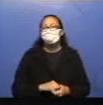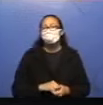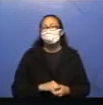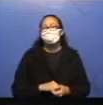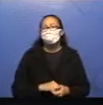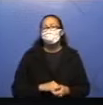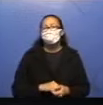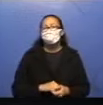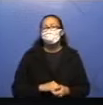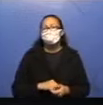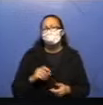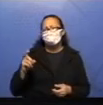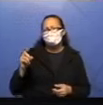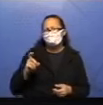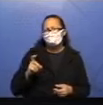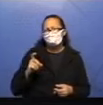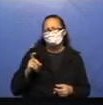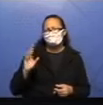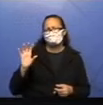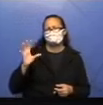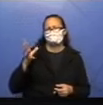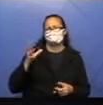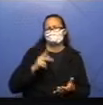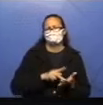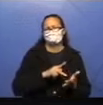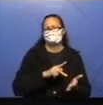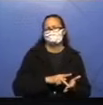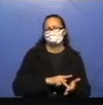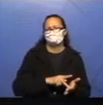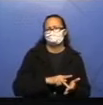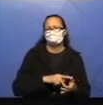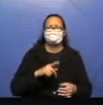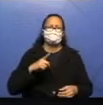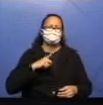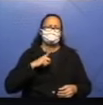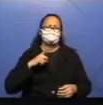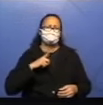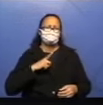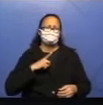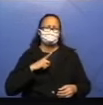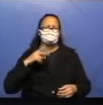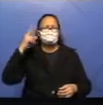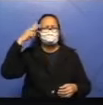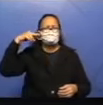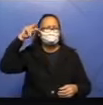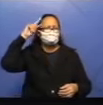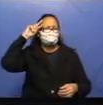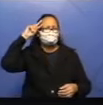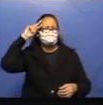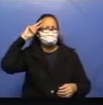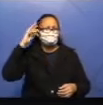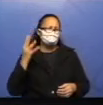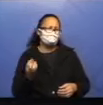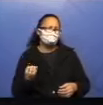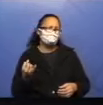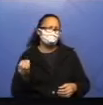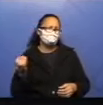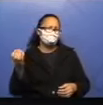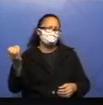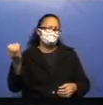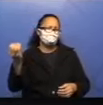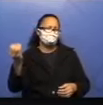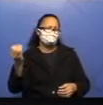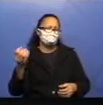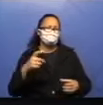Será que isso daqui acontece de verdade? Tem essa história de viajar para o centro da Terra? Tem, acontece na